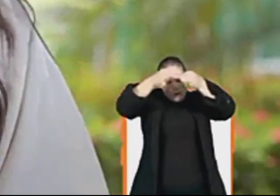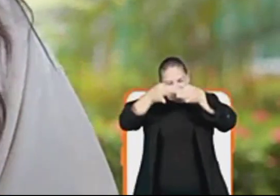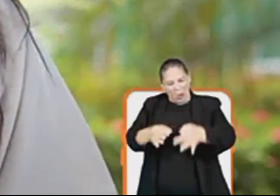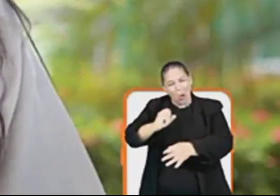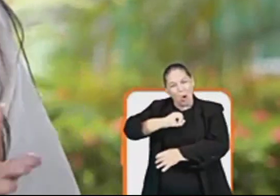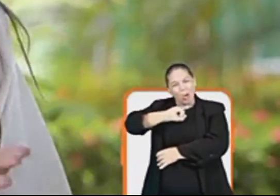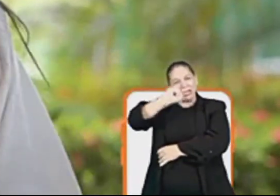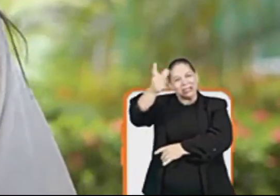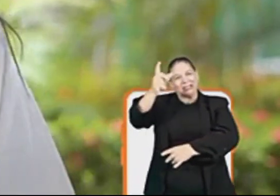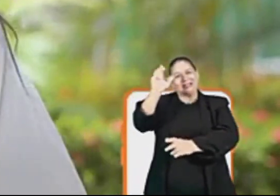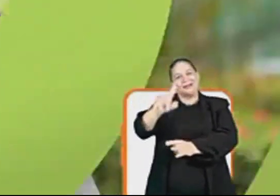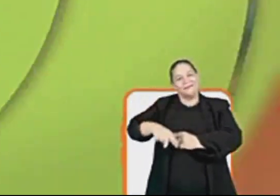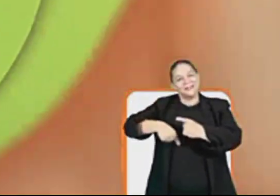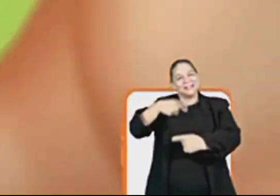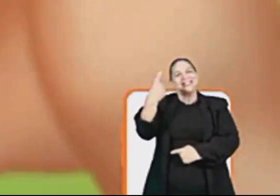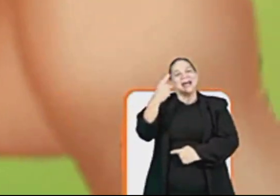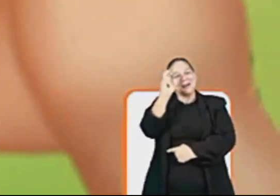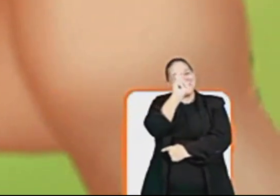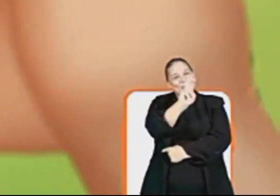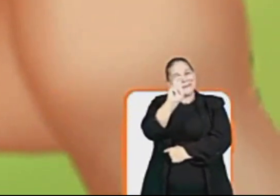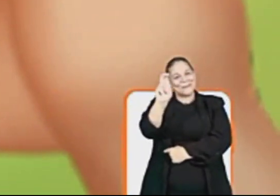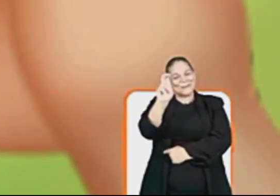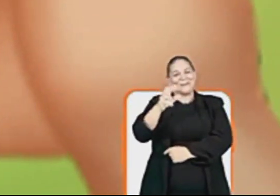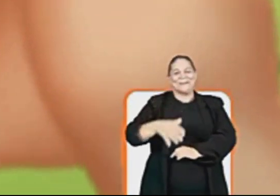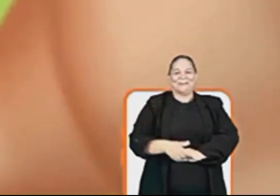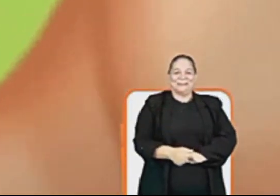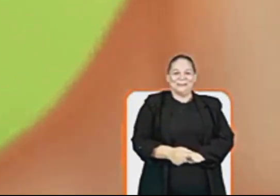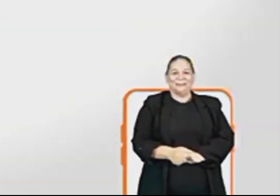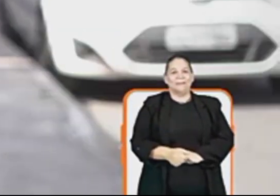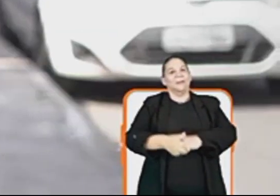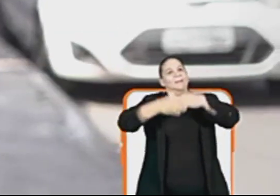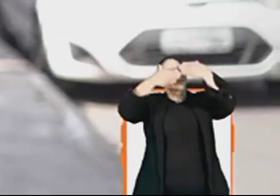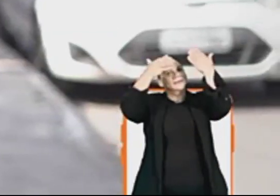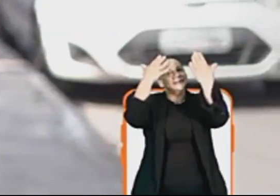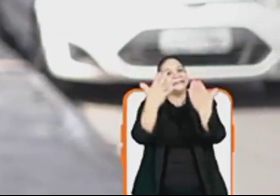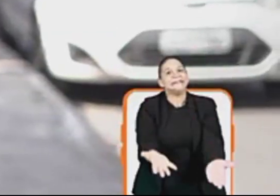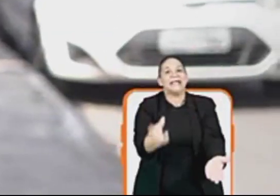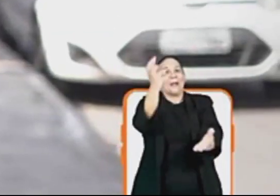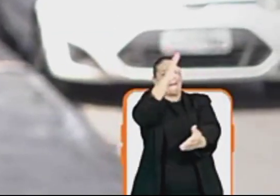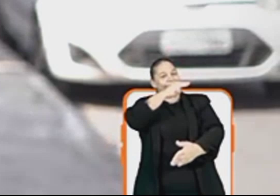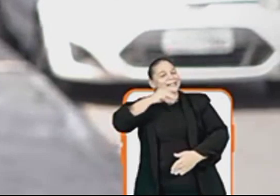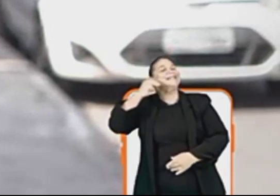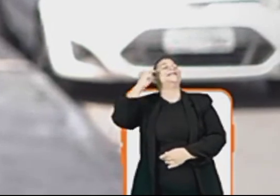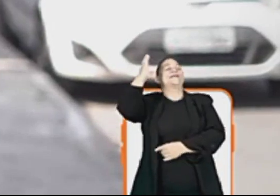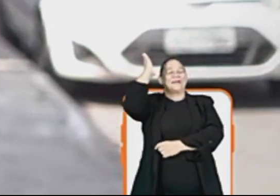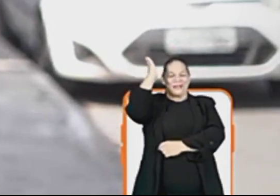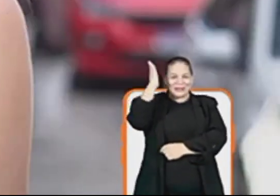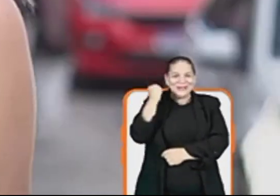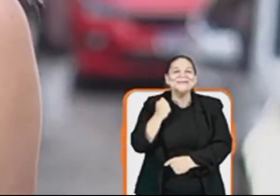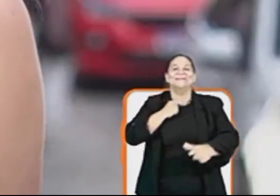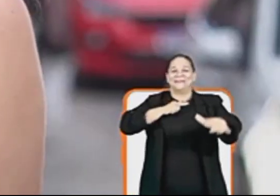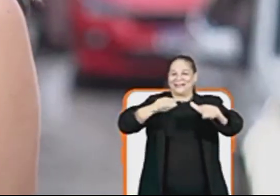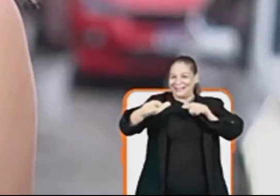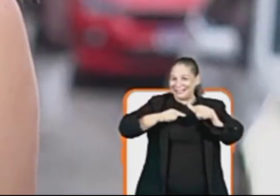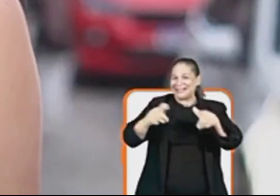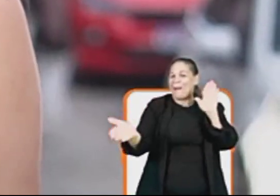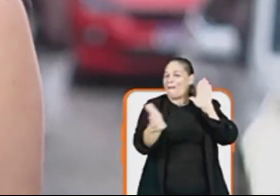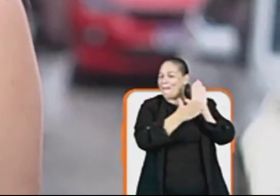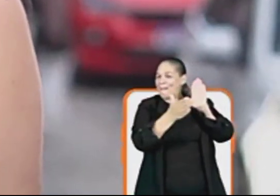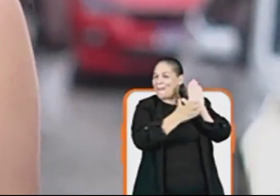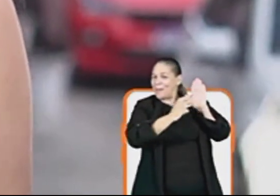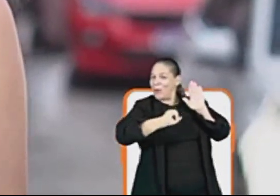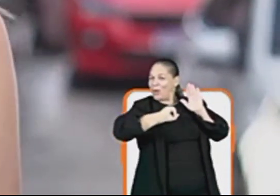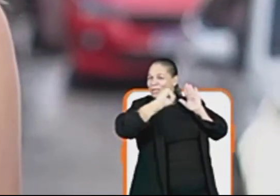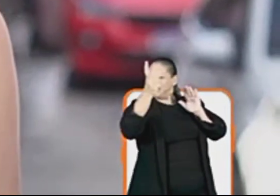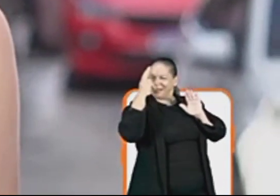fazer Olinda avançar É 5-5 Rapaz, Mirela sabe trabalhar, vici? Ela tem proposta pra